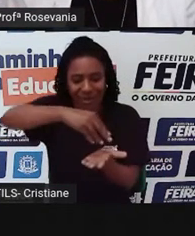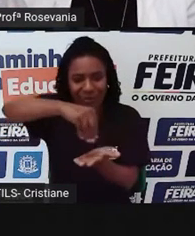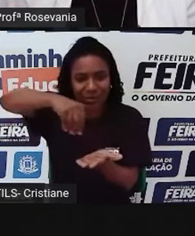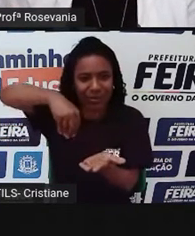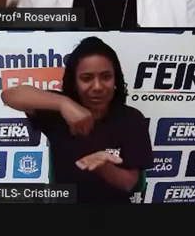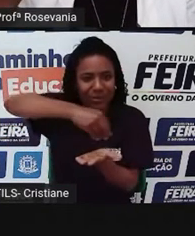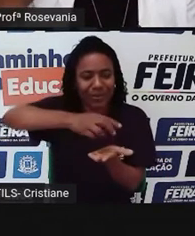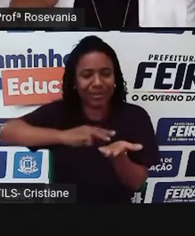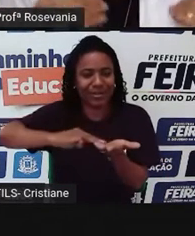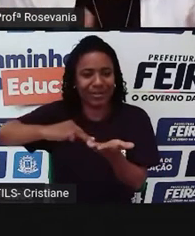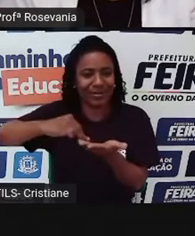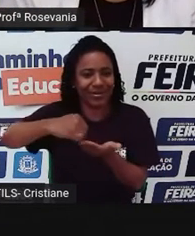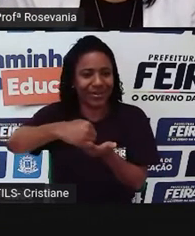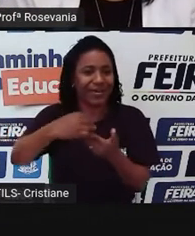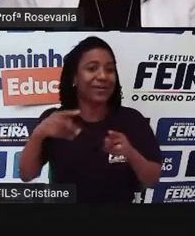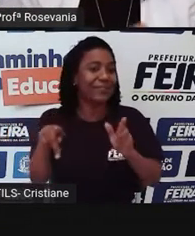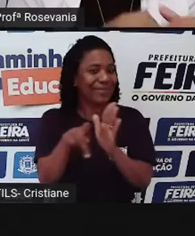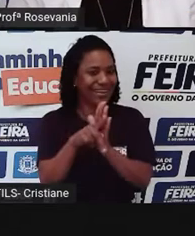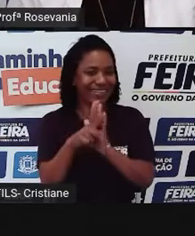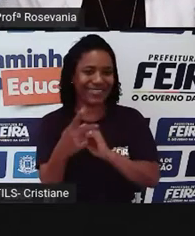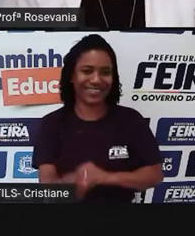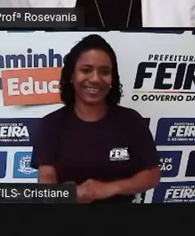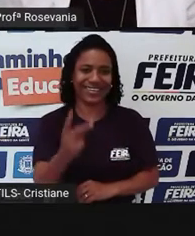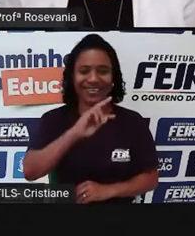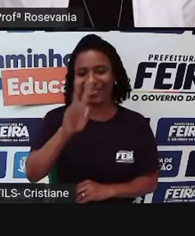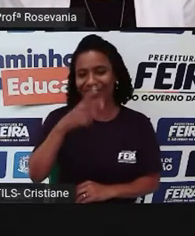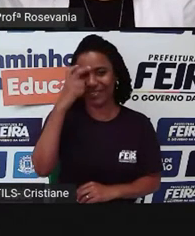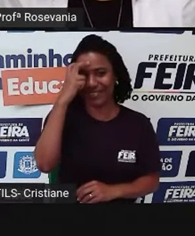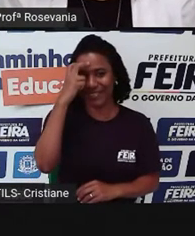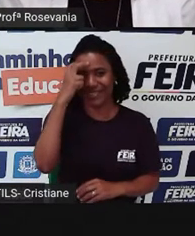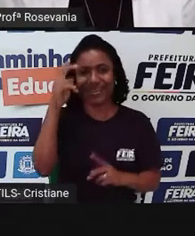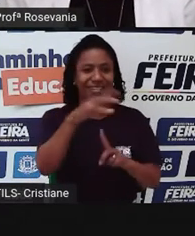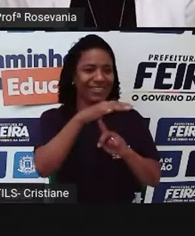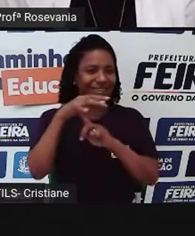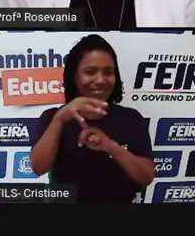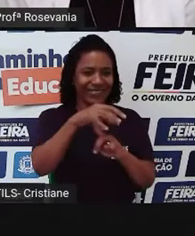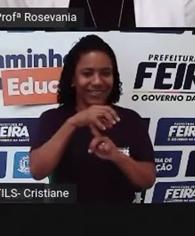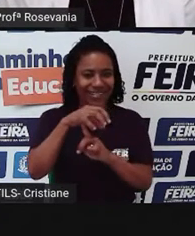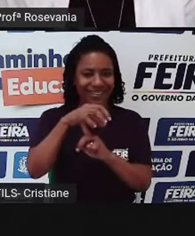popular e que também está lá no espaço da feira.